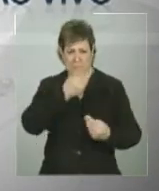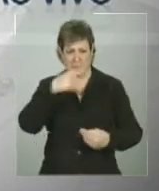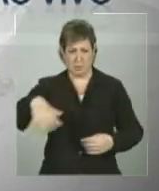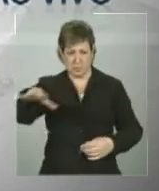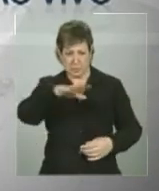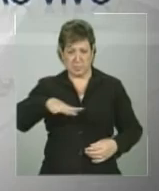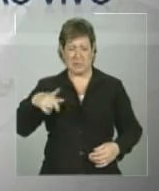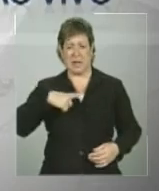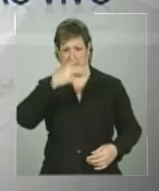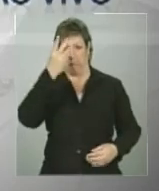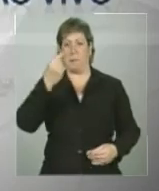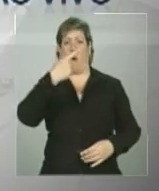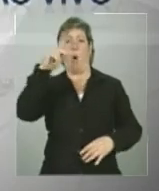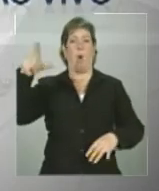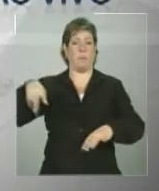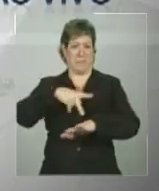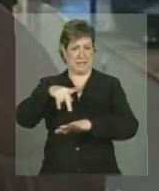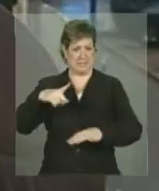São muitos estrangeiros?